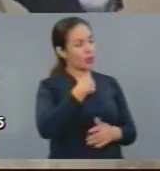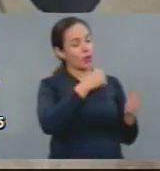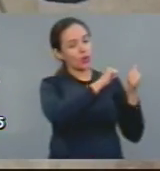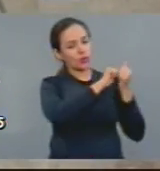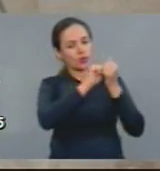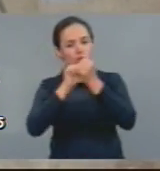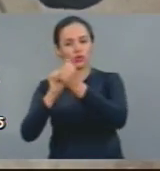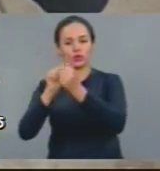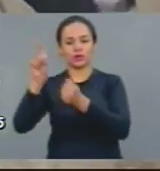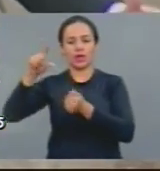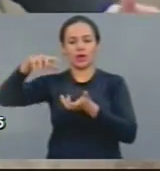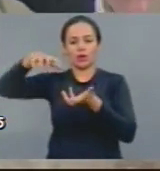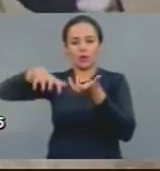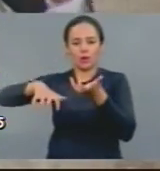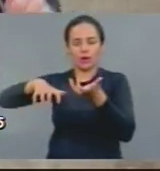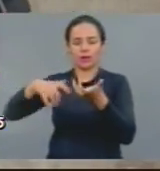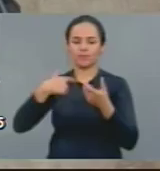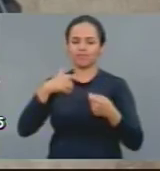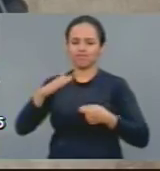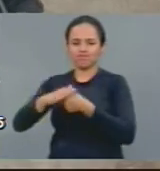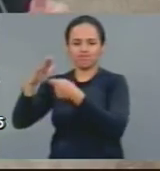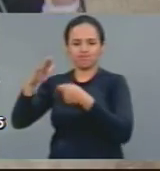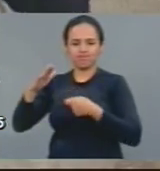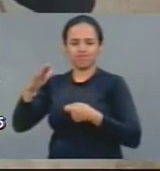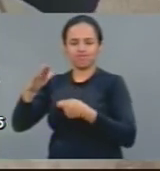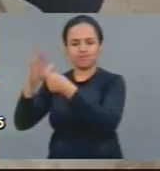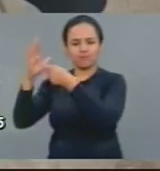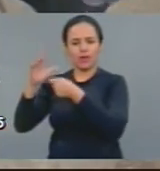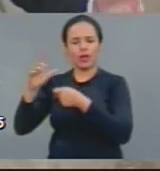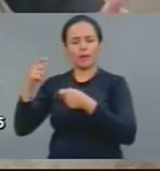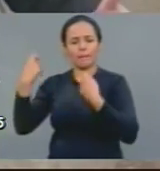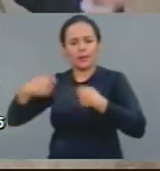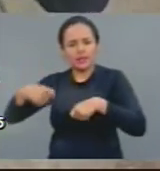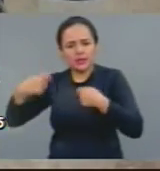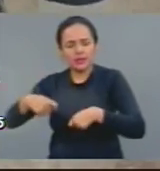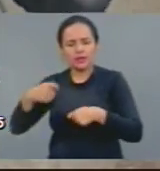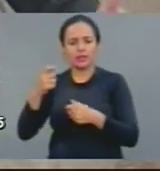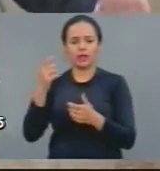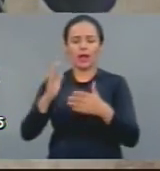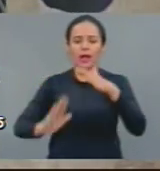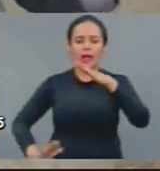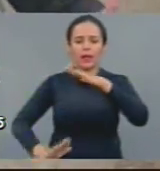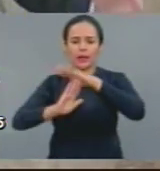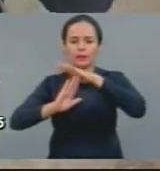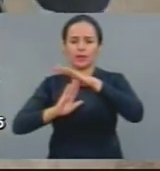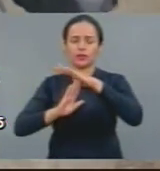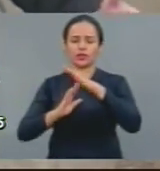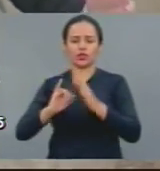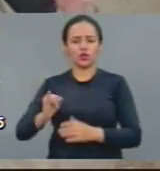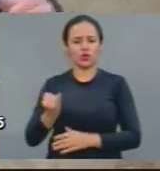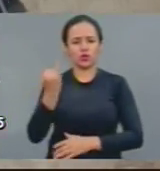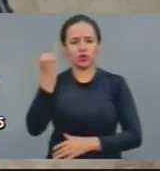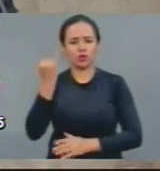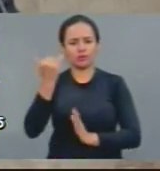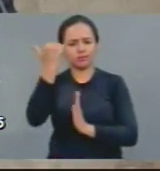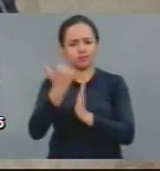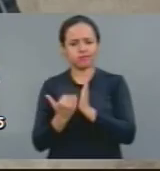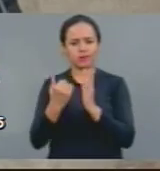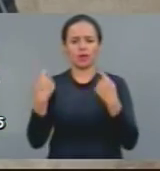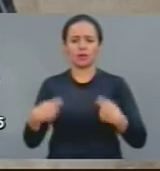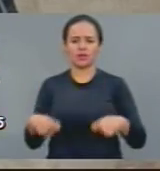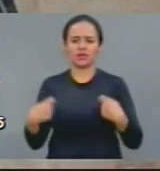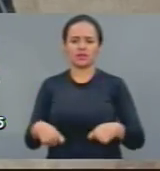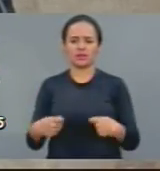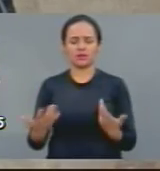Nacional tem que intervir nesse setor. Ele tem que colocar um limitador de cobrança de juros, porque